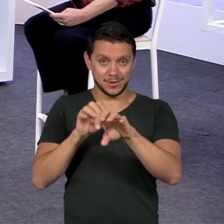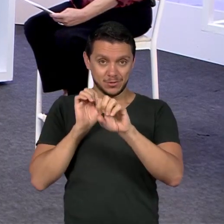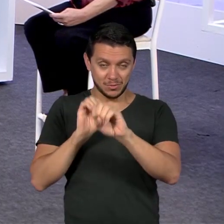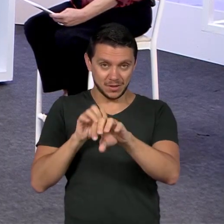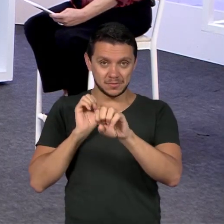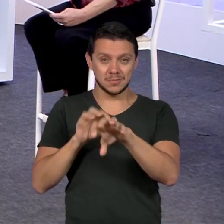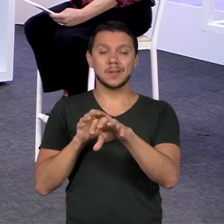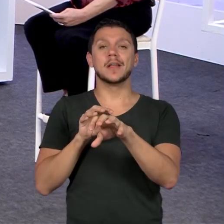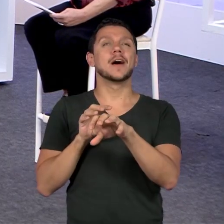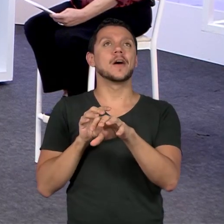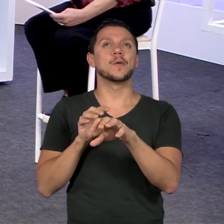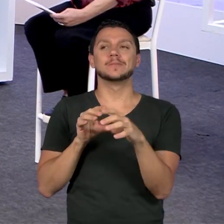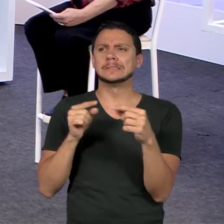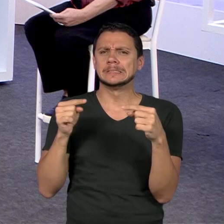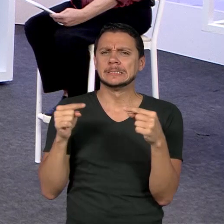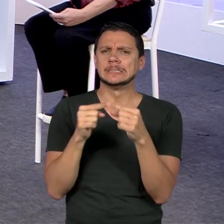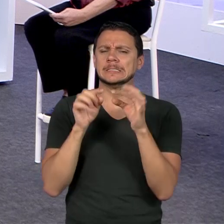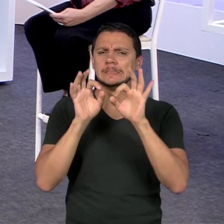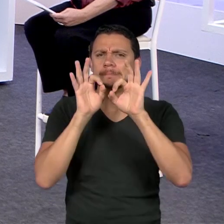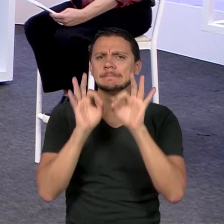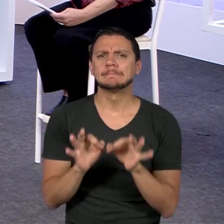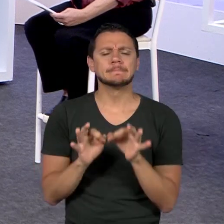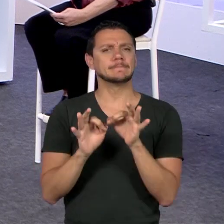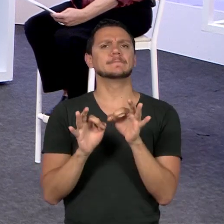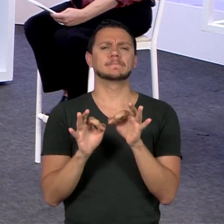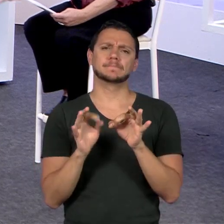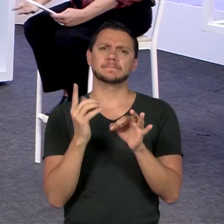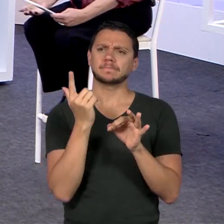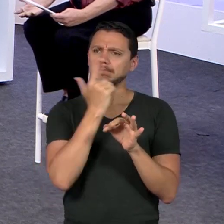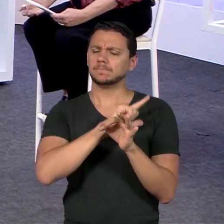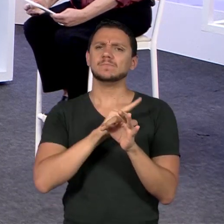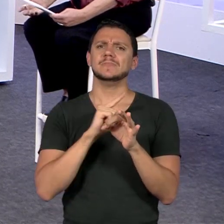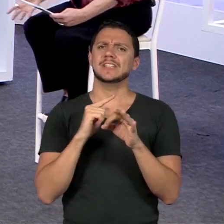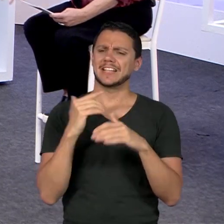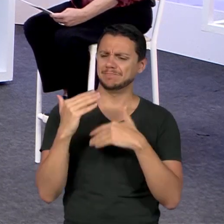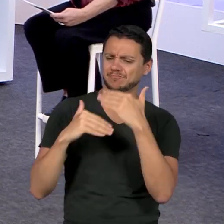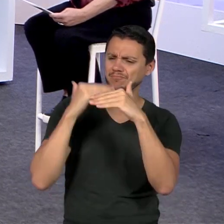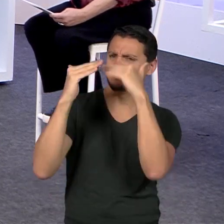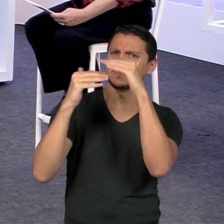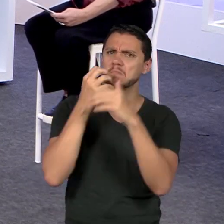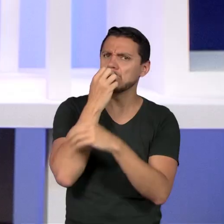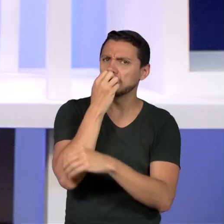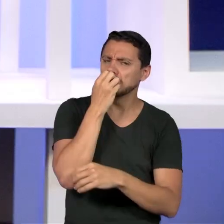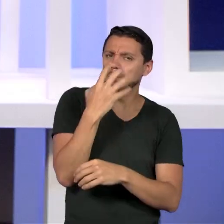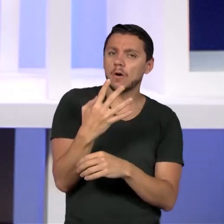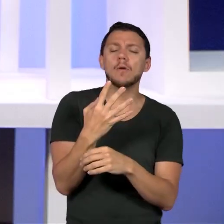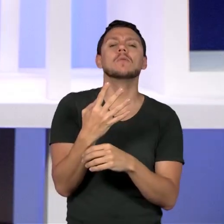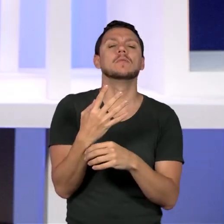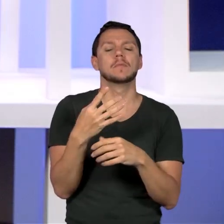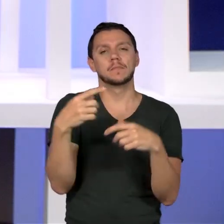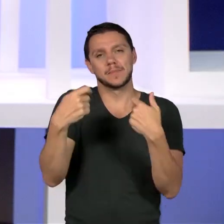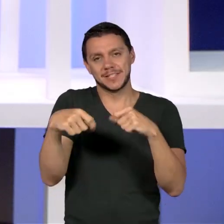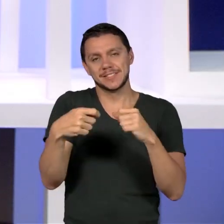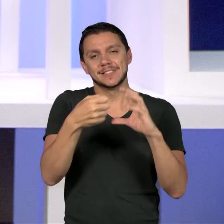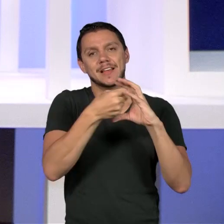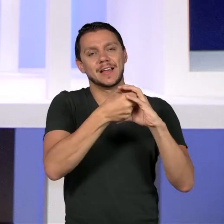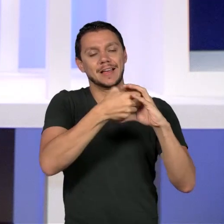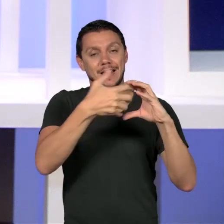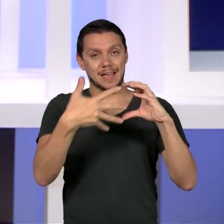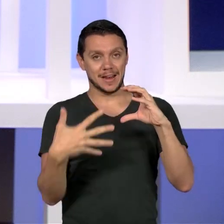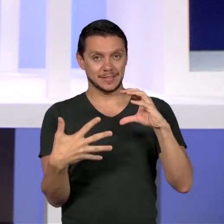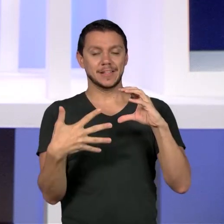eficazes, com alto desempenho, têm algumas características também